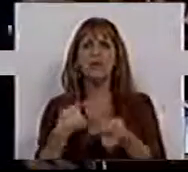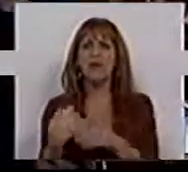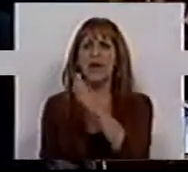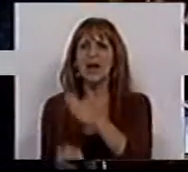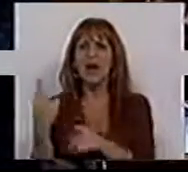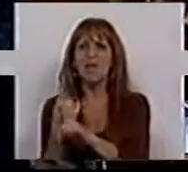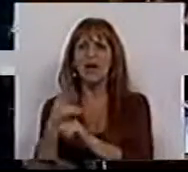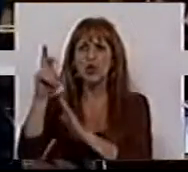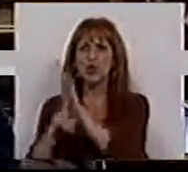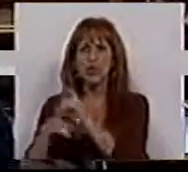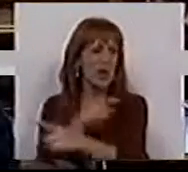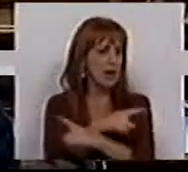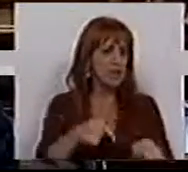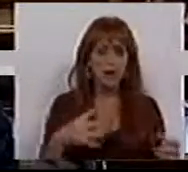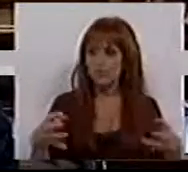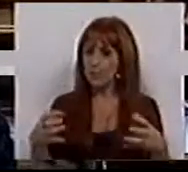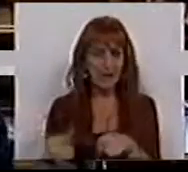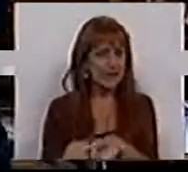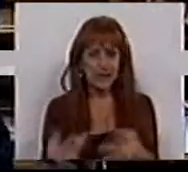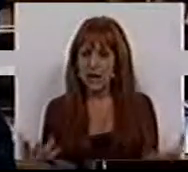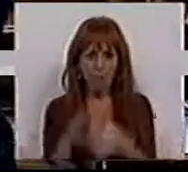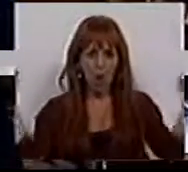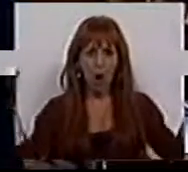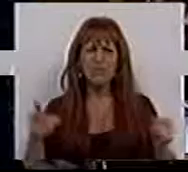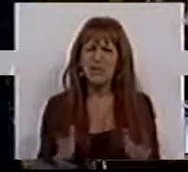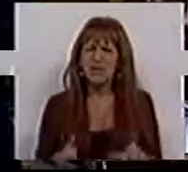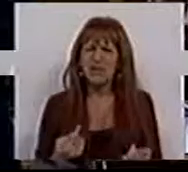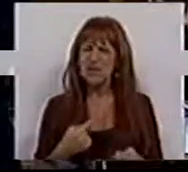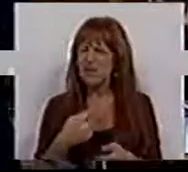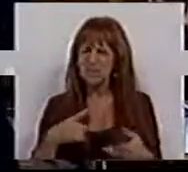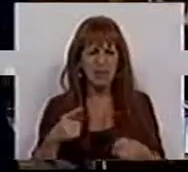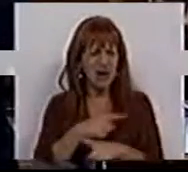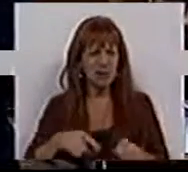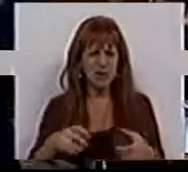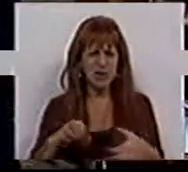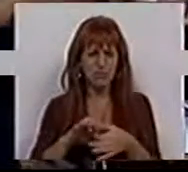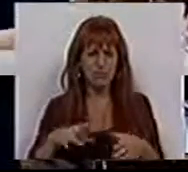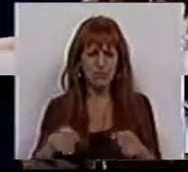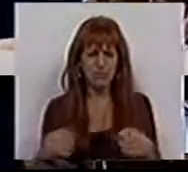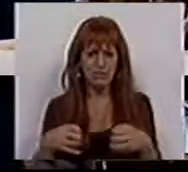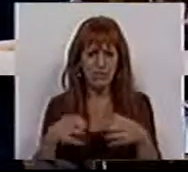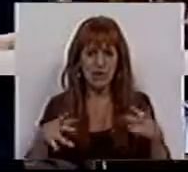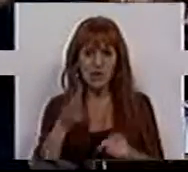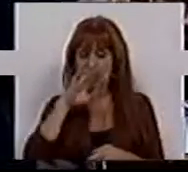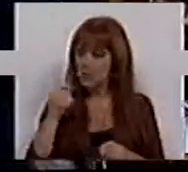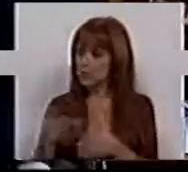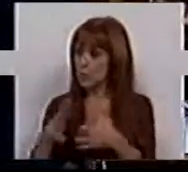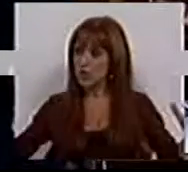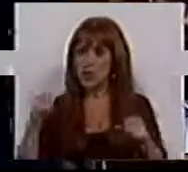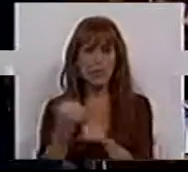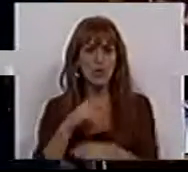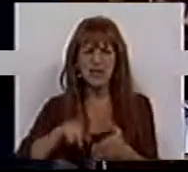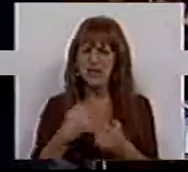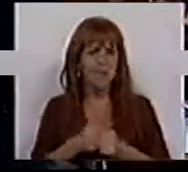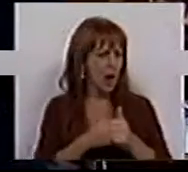criar uma série de legislação que impede os conflitos de interesse. Mas não era necessário impedir os conflitos de interesse se não se tivessem alargado as funções. Andamos